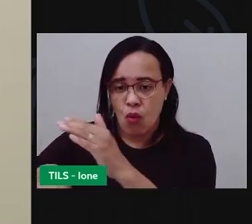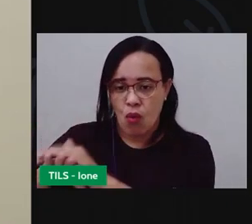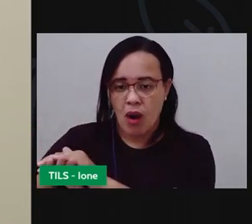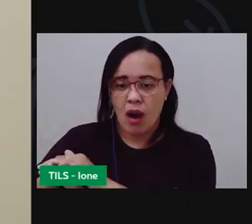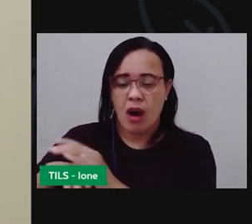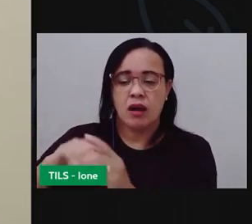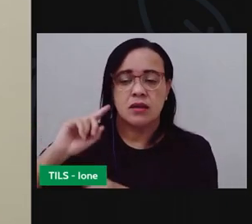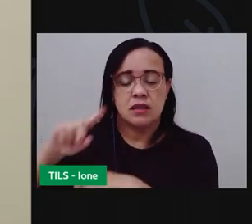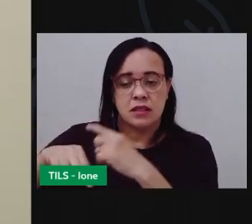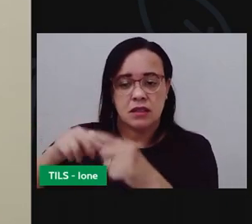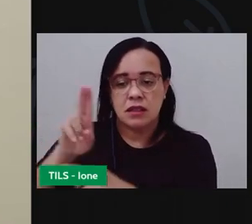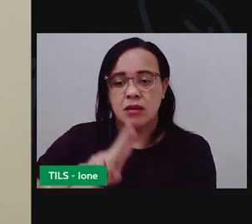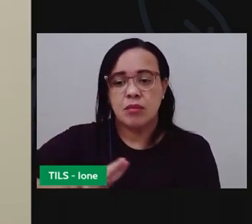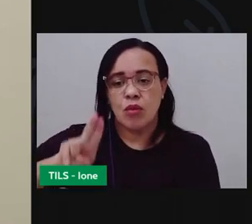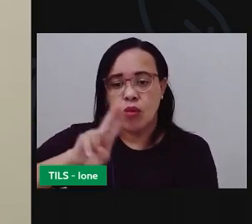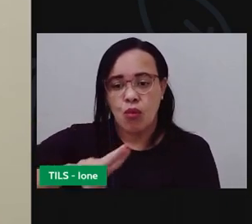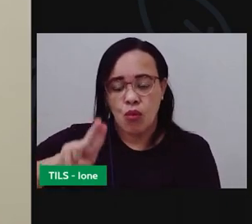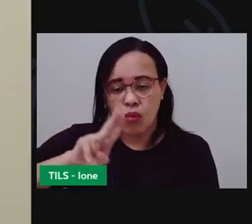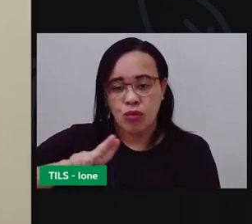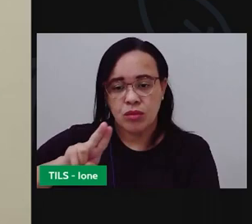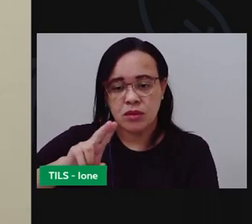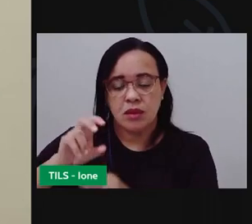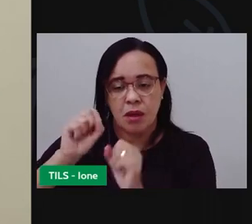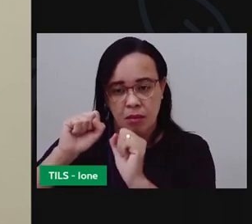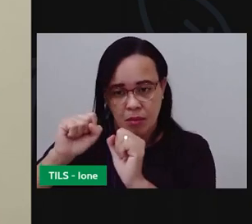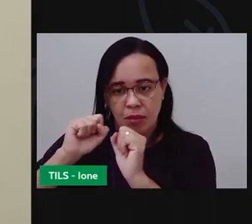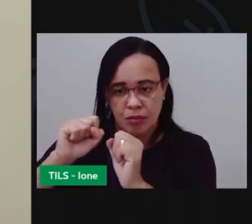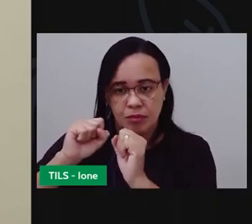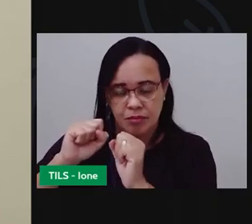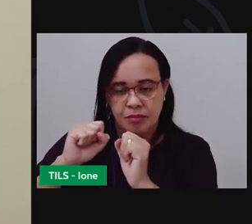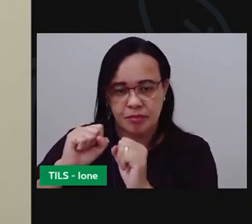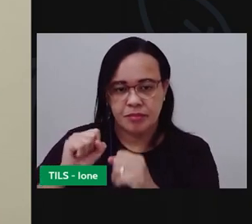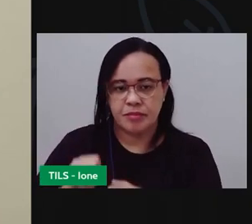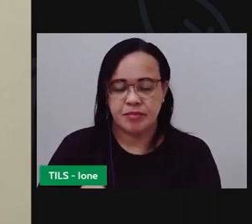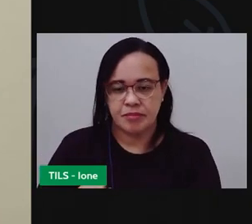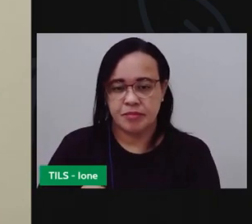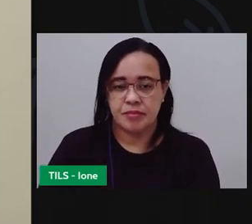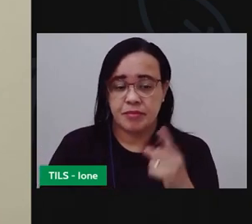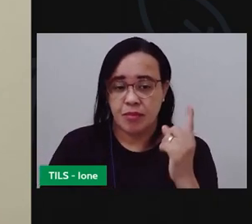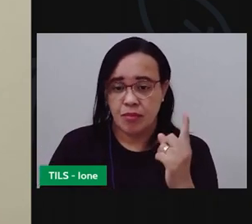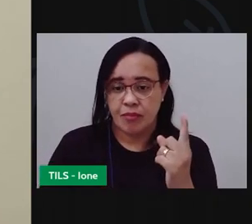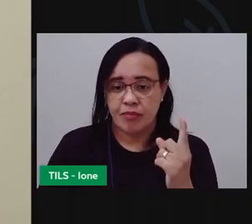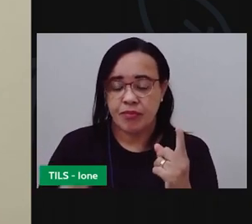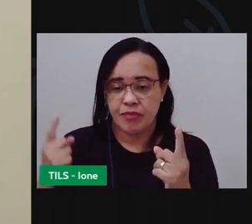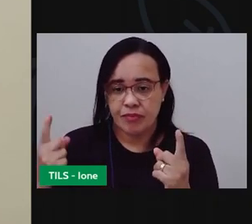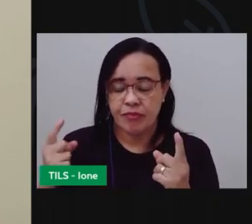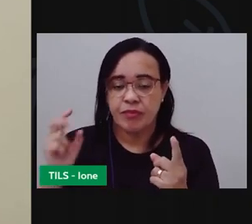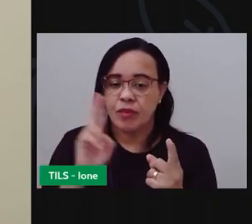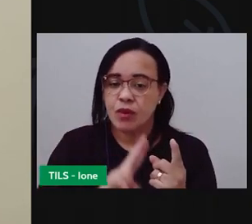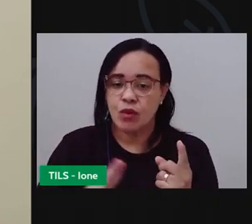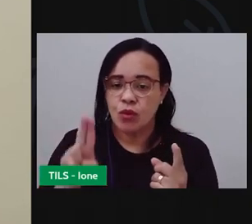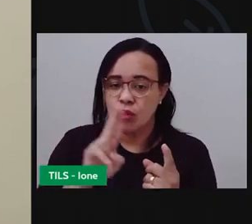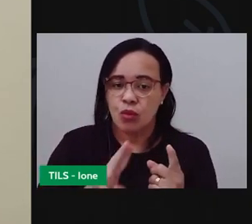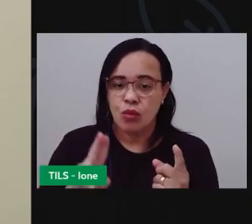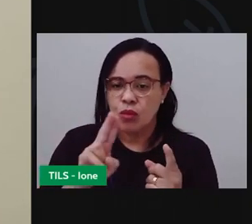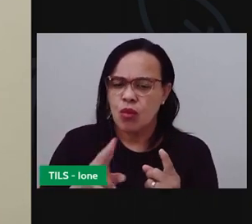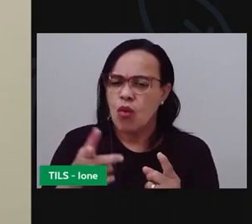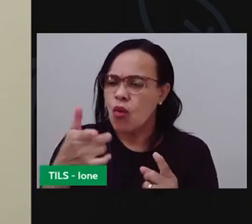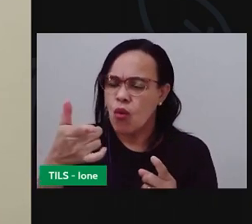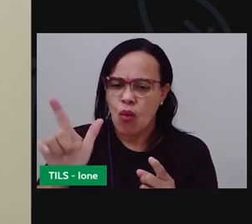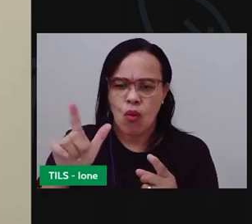em outro momento inclusive com essa outra parte da garrafa você pode utilizar pra produzir um outro